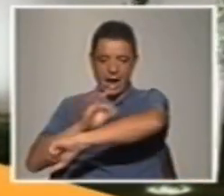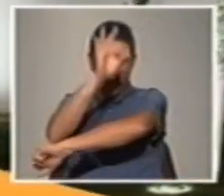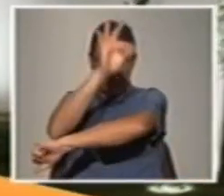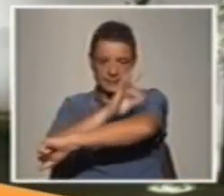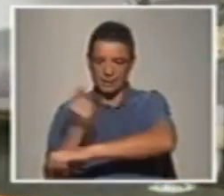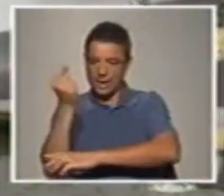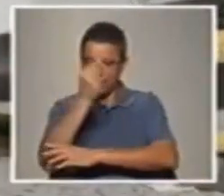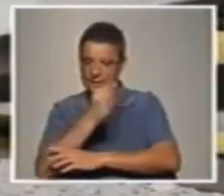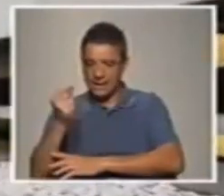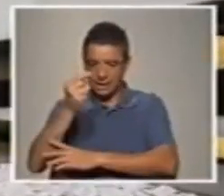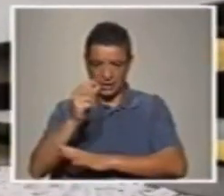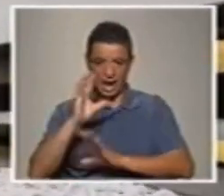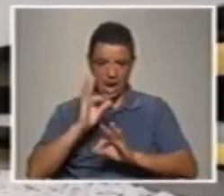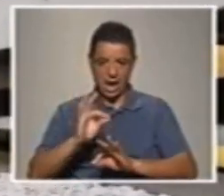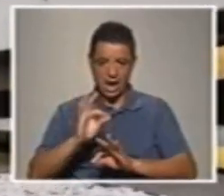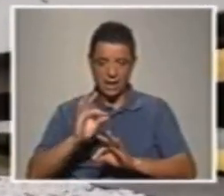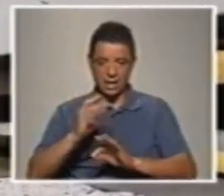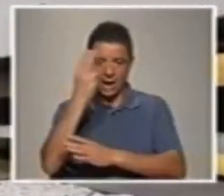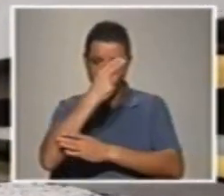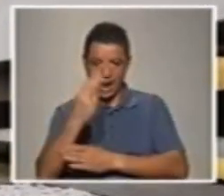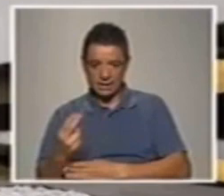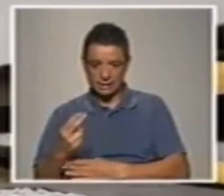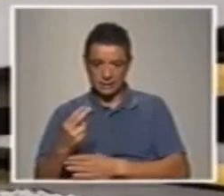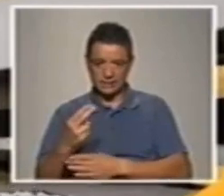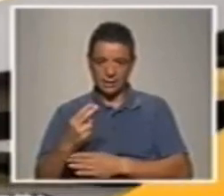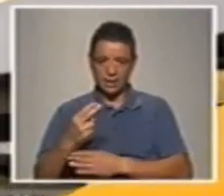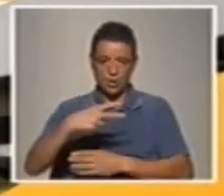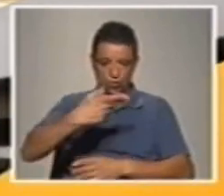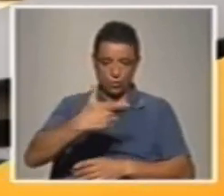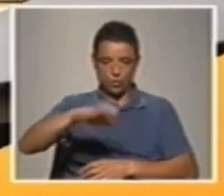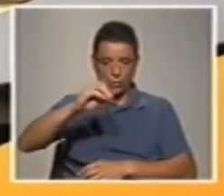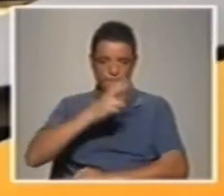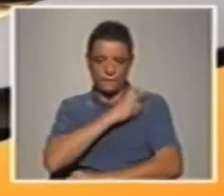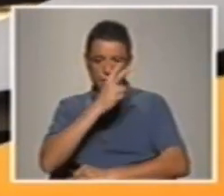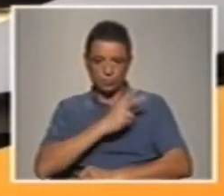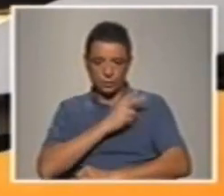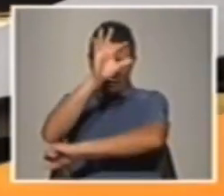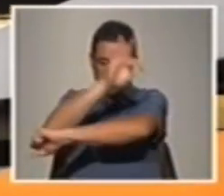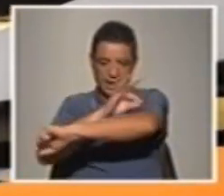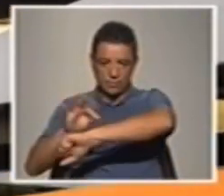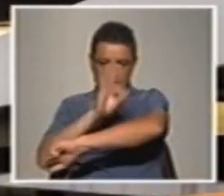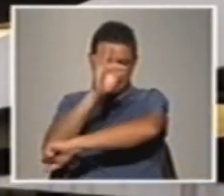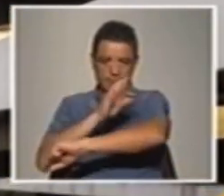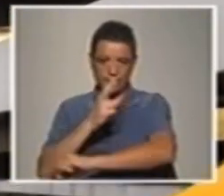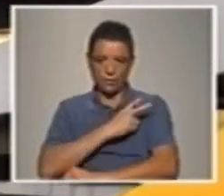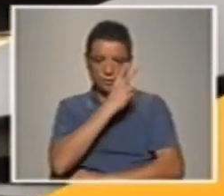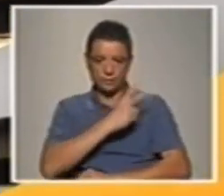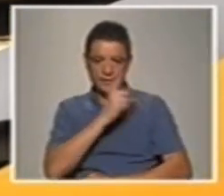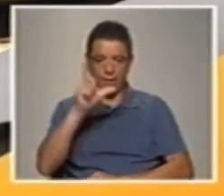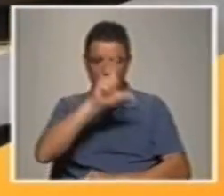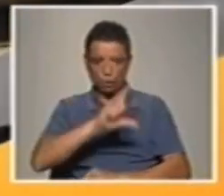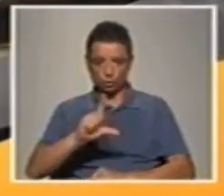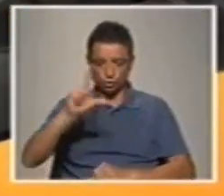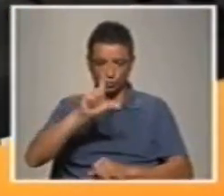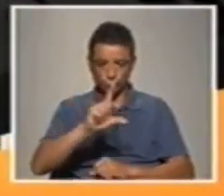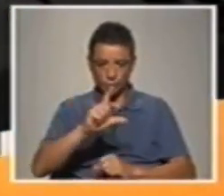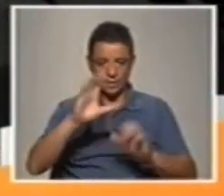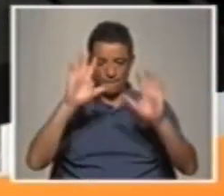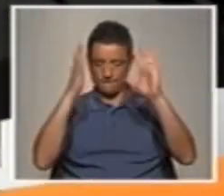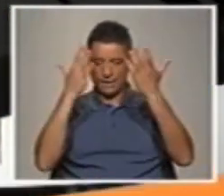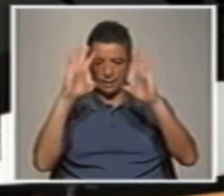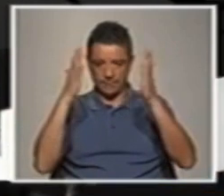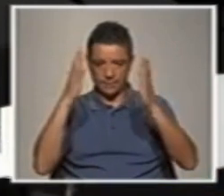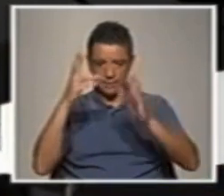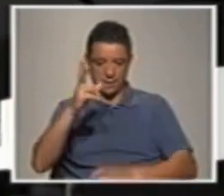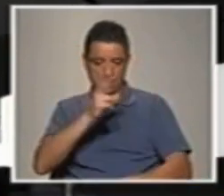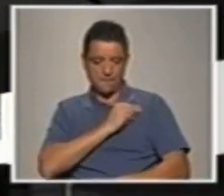design e arquitetura. Nuno Montenegro, professor na Faculdade de Arquitetura da Universidade de Lisboa, está de parabéns,